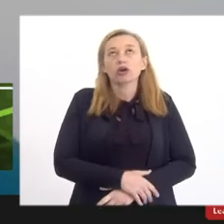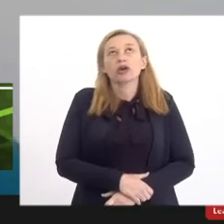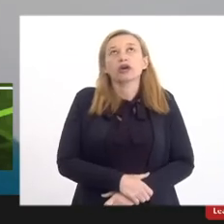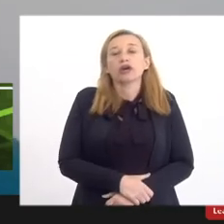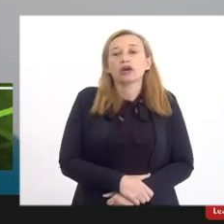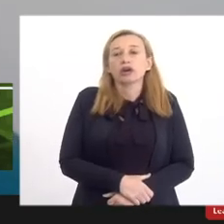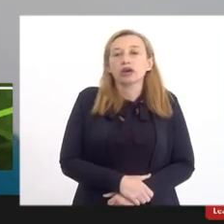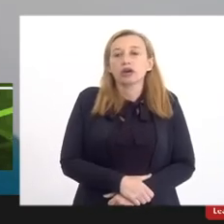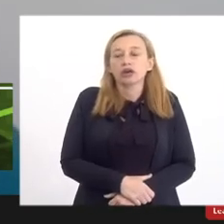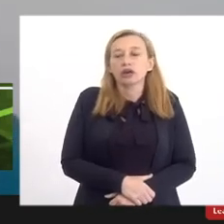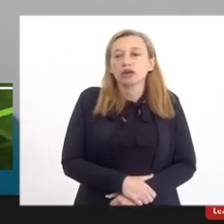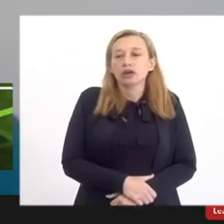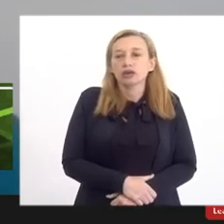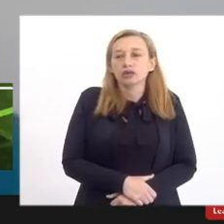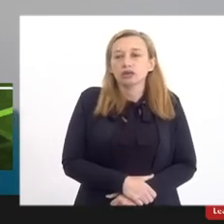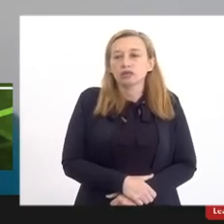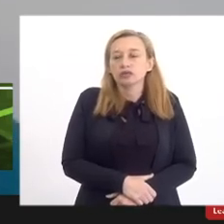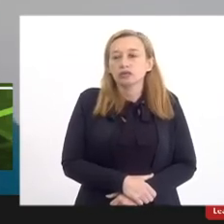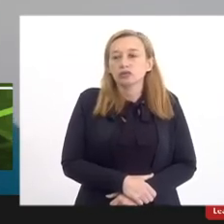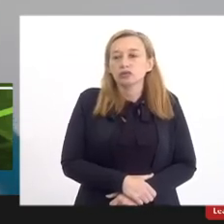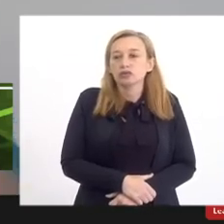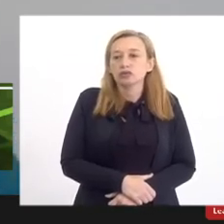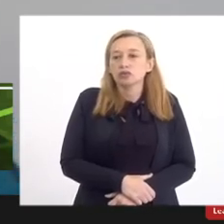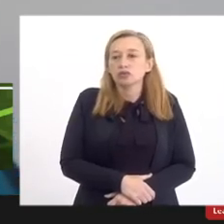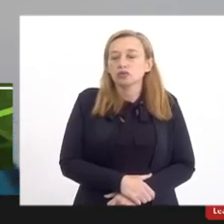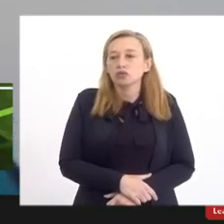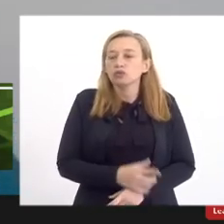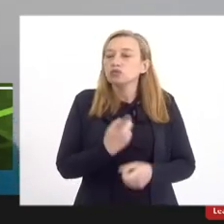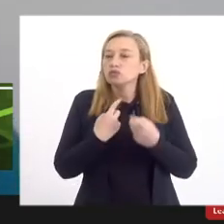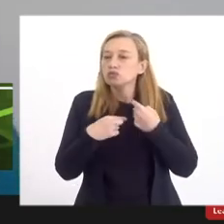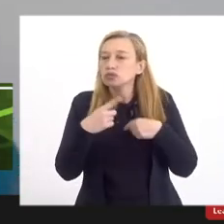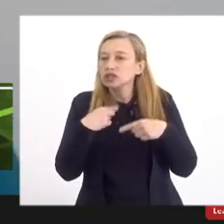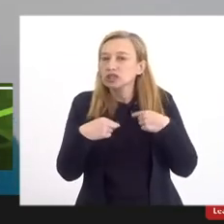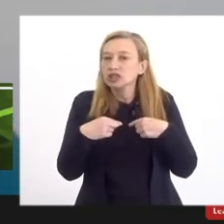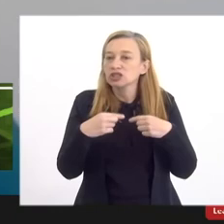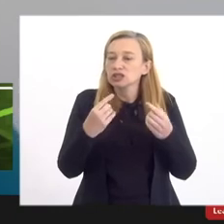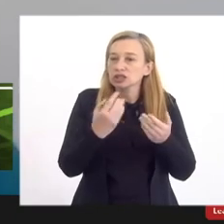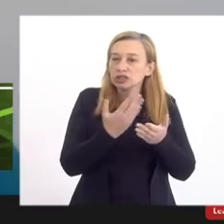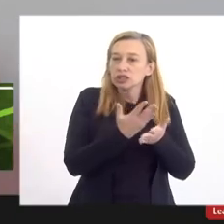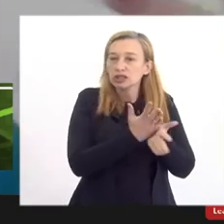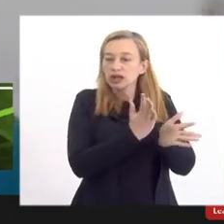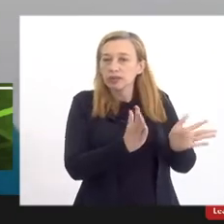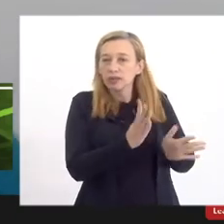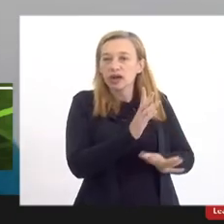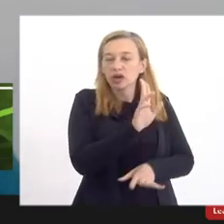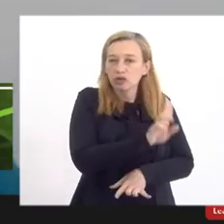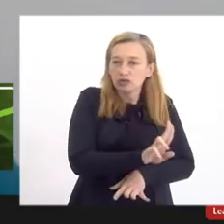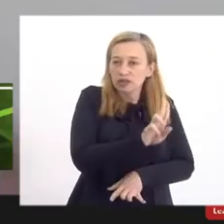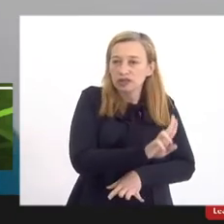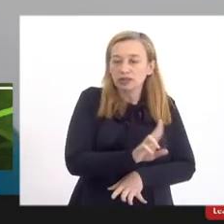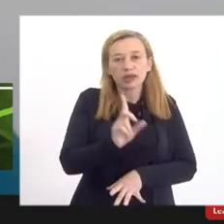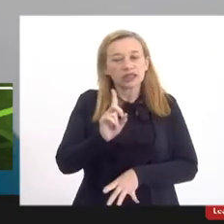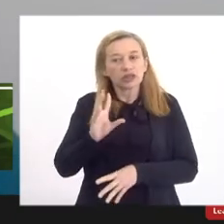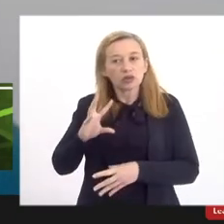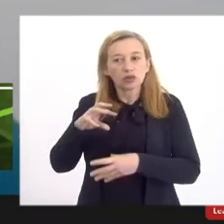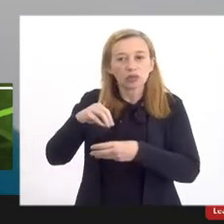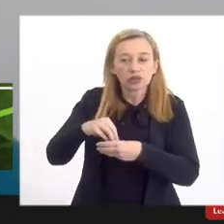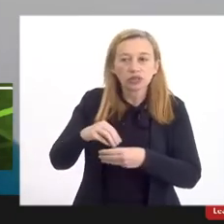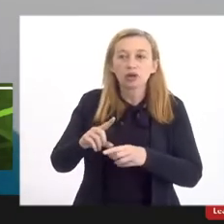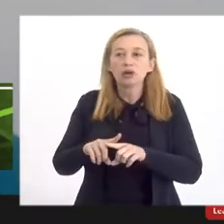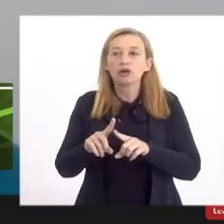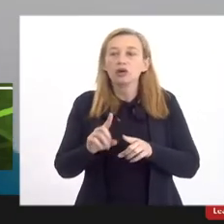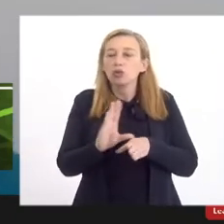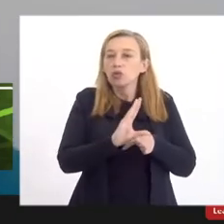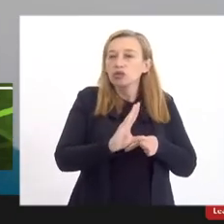essa a perspectiva de acabar com a universidade mas não a incorporação e tal o